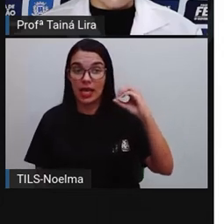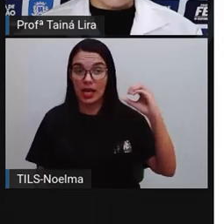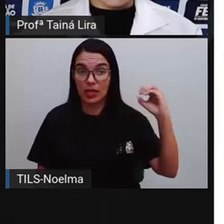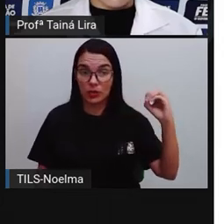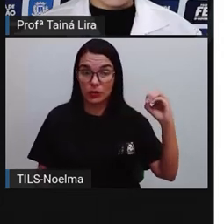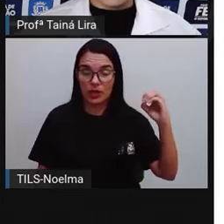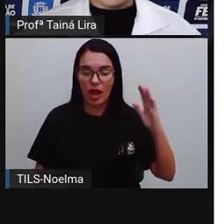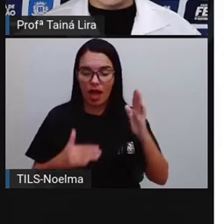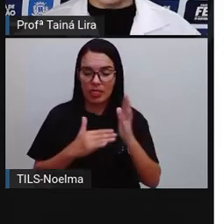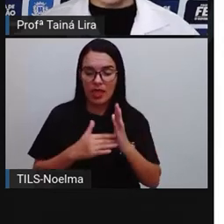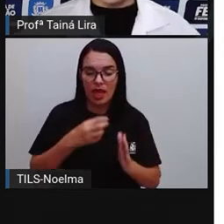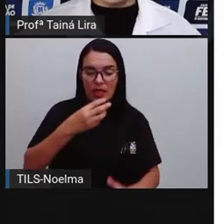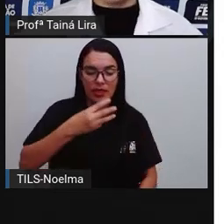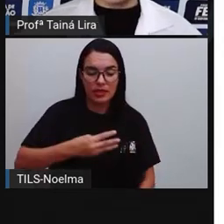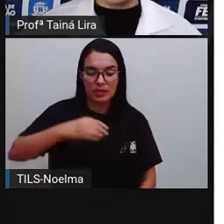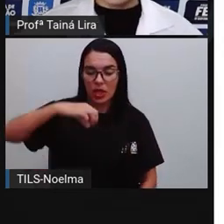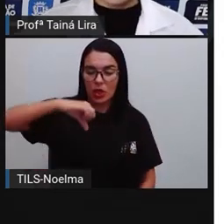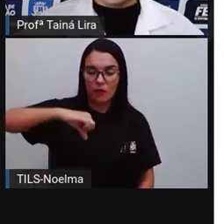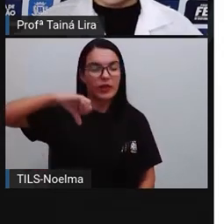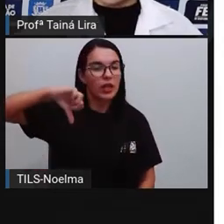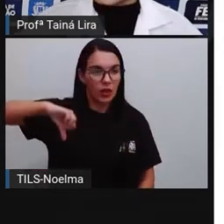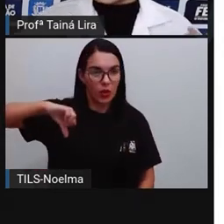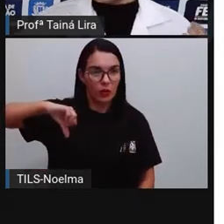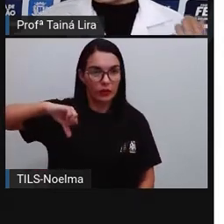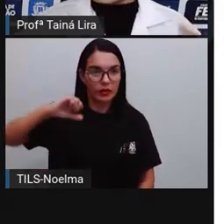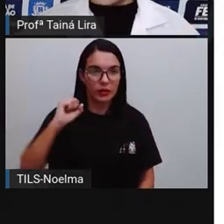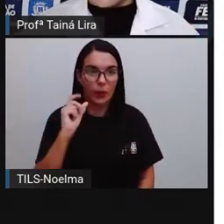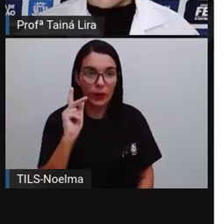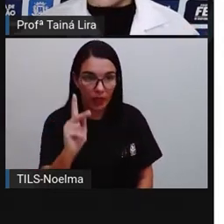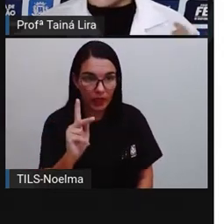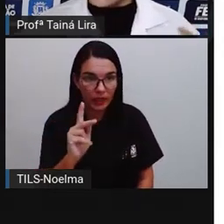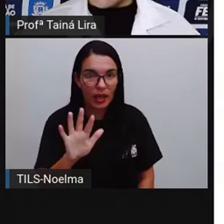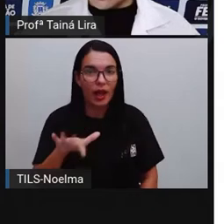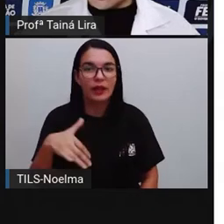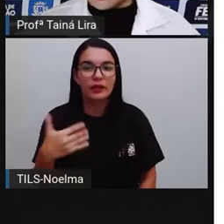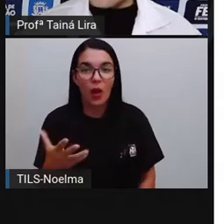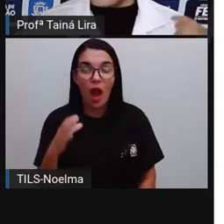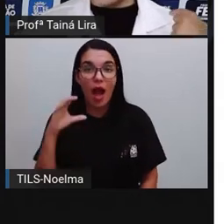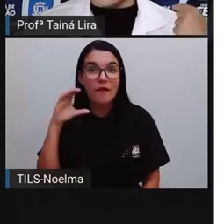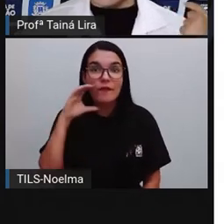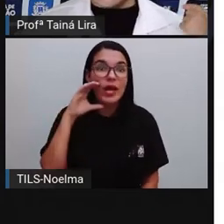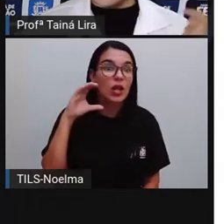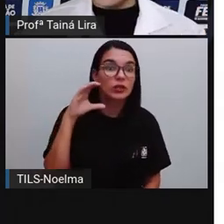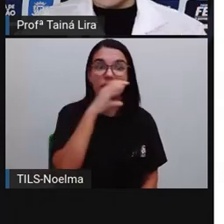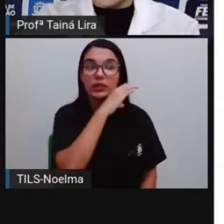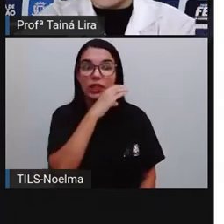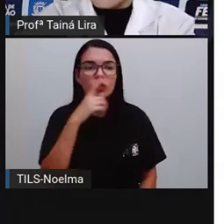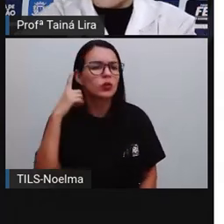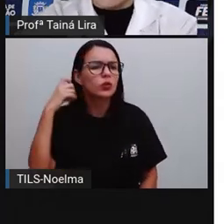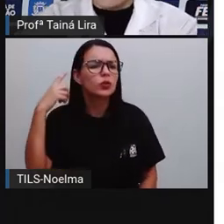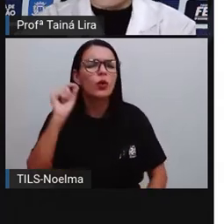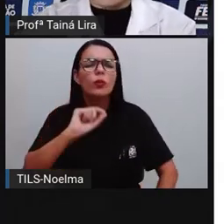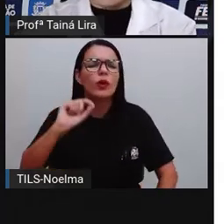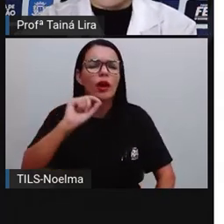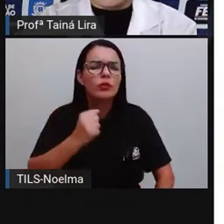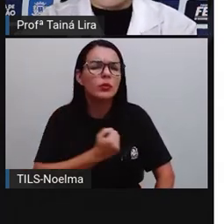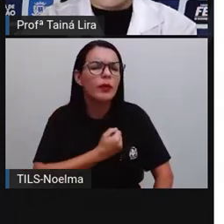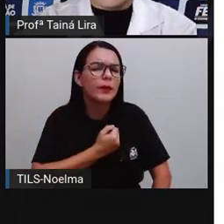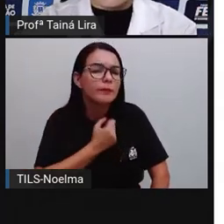até o 399. A velocidade do som que a Pró falou era de quanto mesmo?